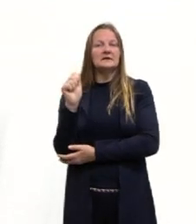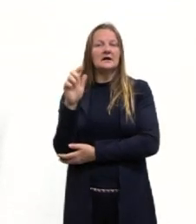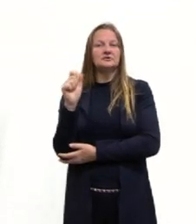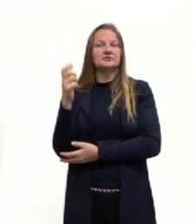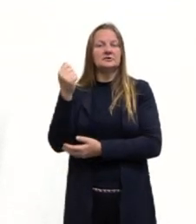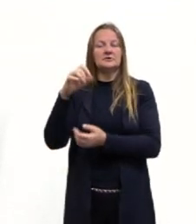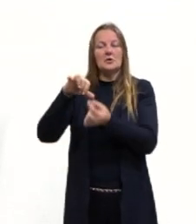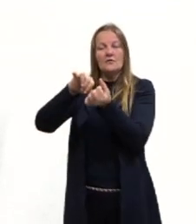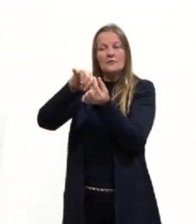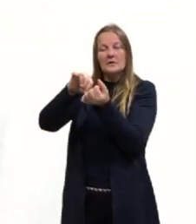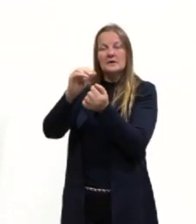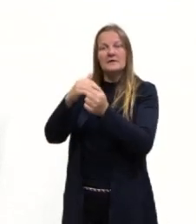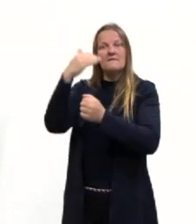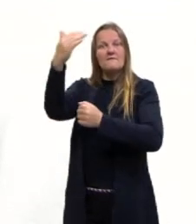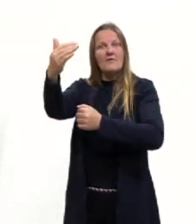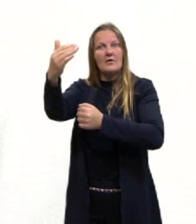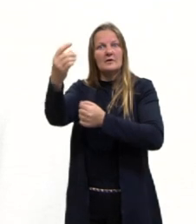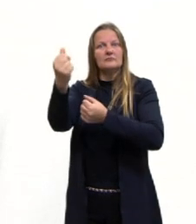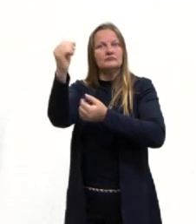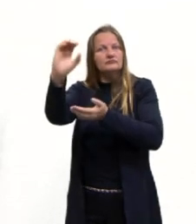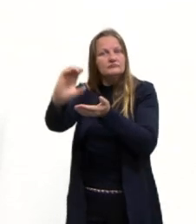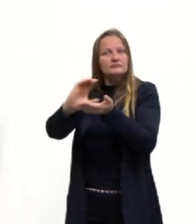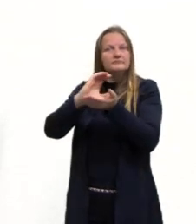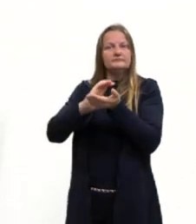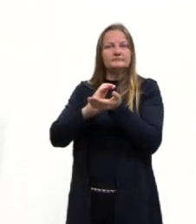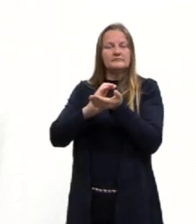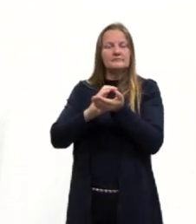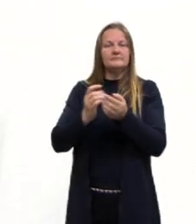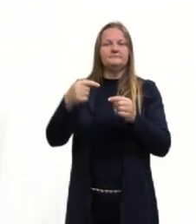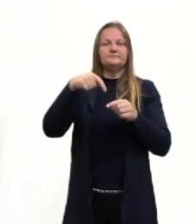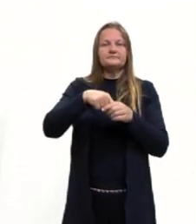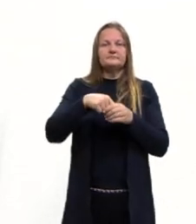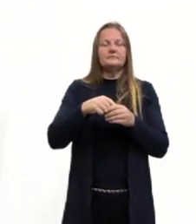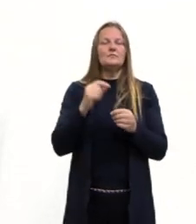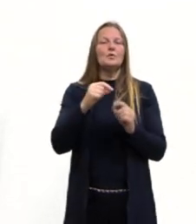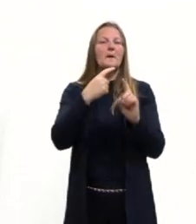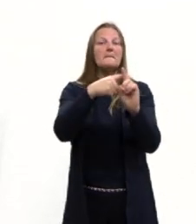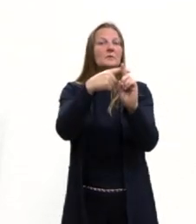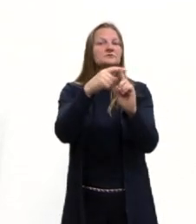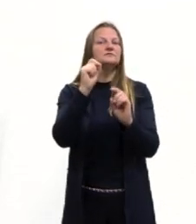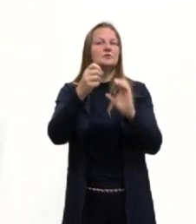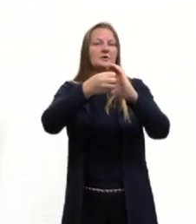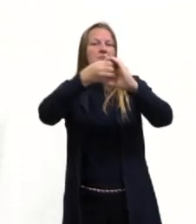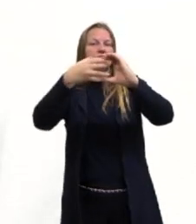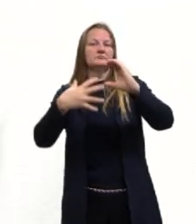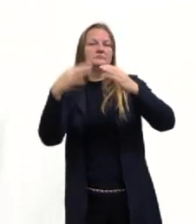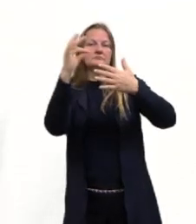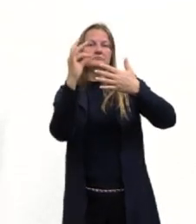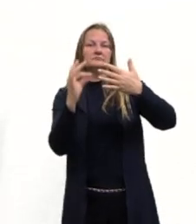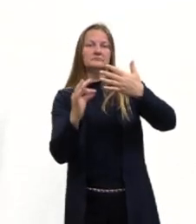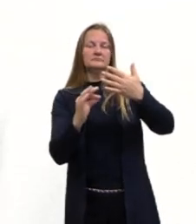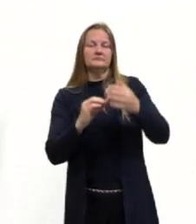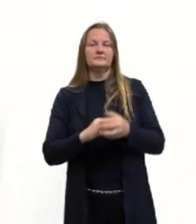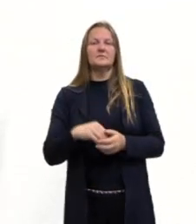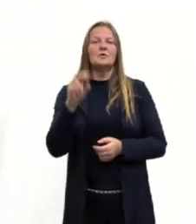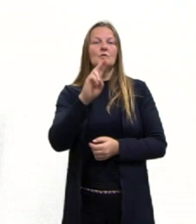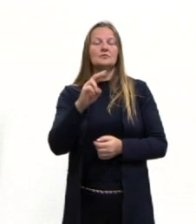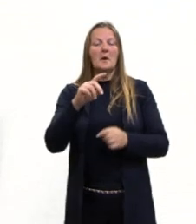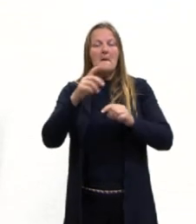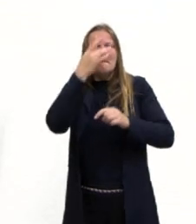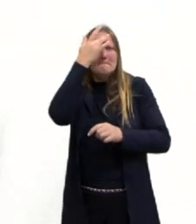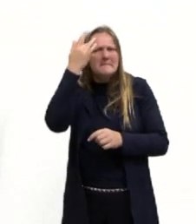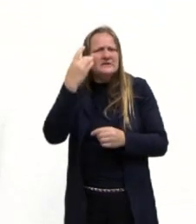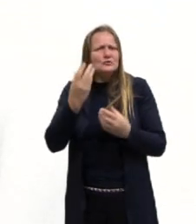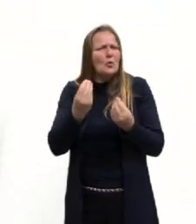pro capital estrangeiro. O que que tem aí, né, dentro desses pontos positivos pras empresas entrarem lá? Então, o uso da mão de obra